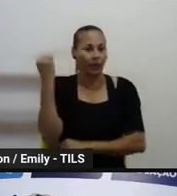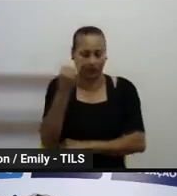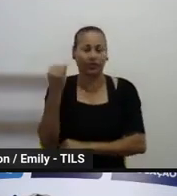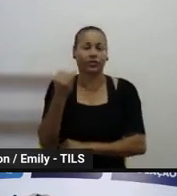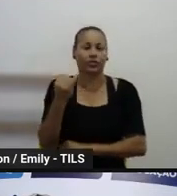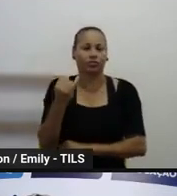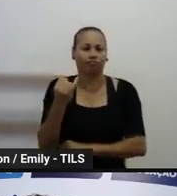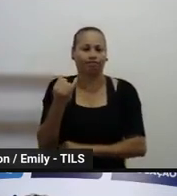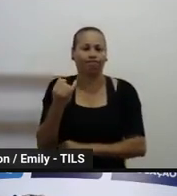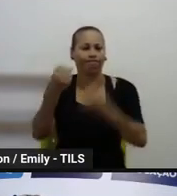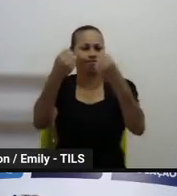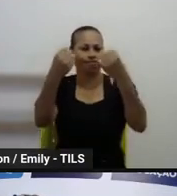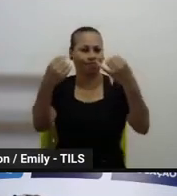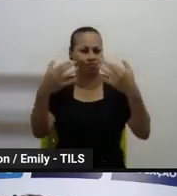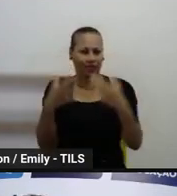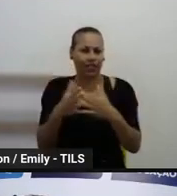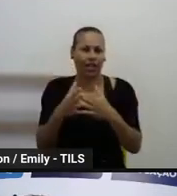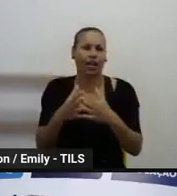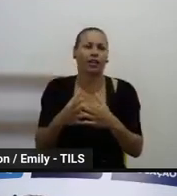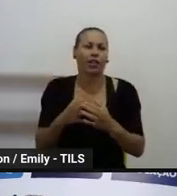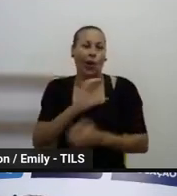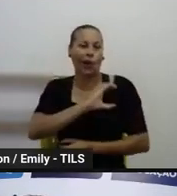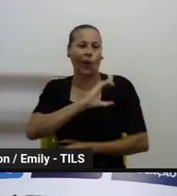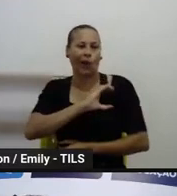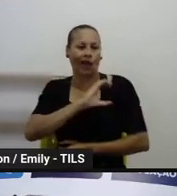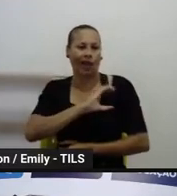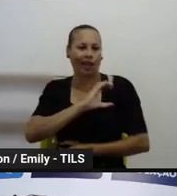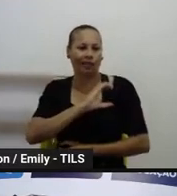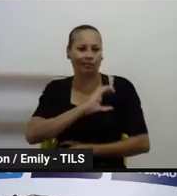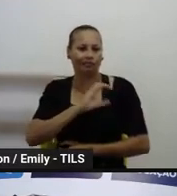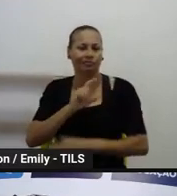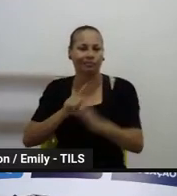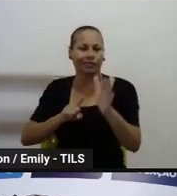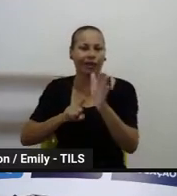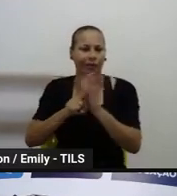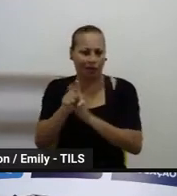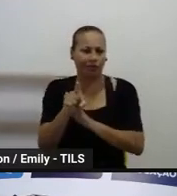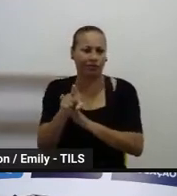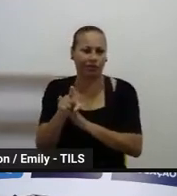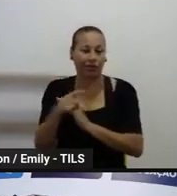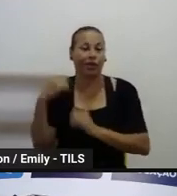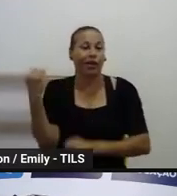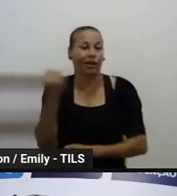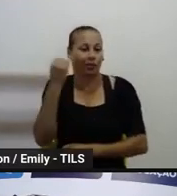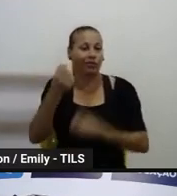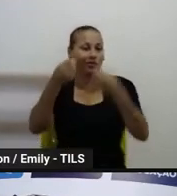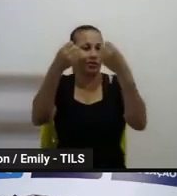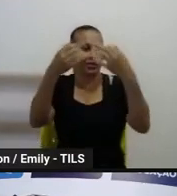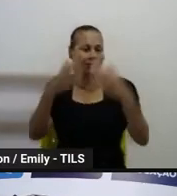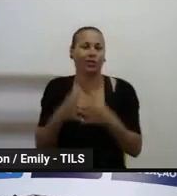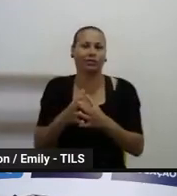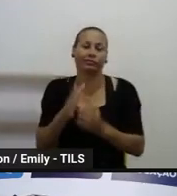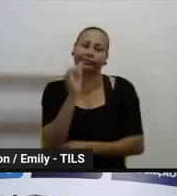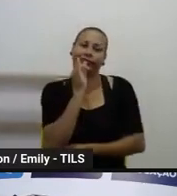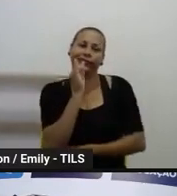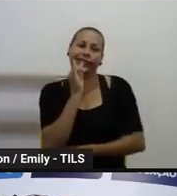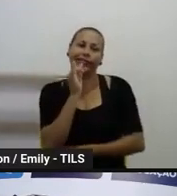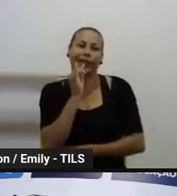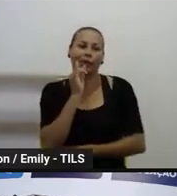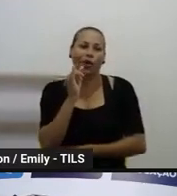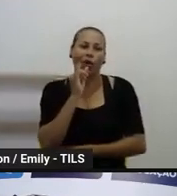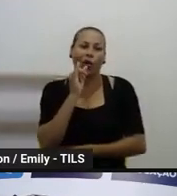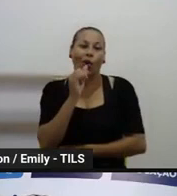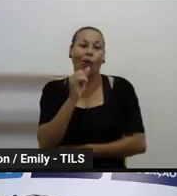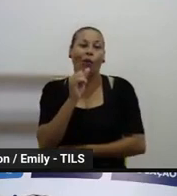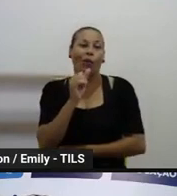uma colega colocou aqui em relação ao termo, né, então, falando da questão do estrangeiro, realmente, nós não